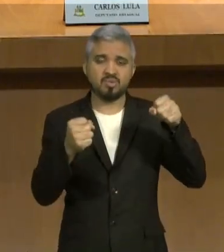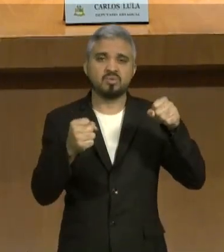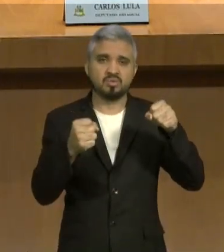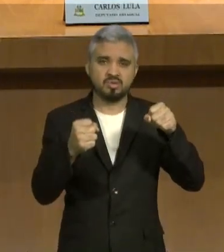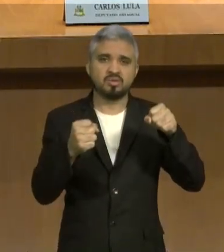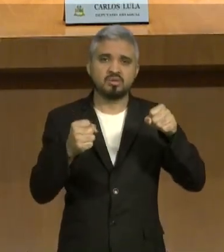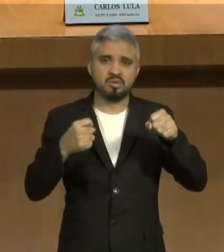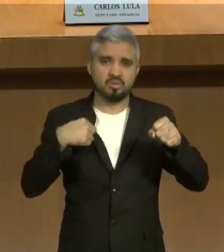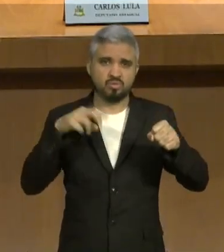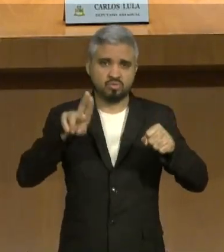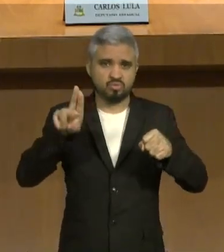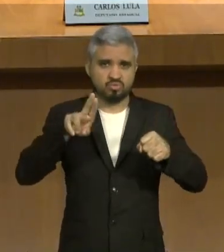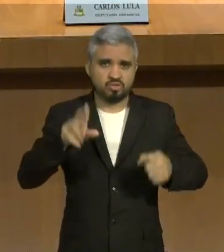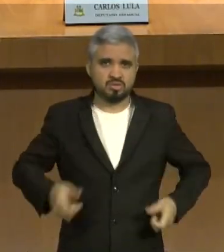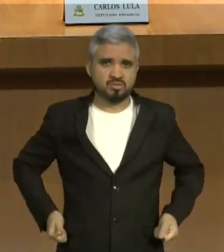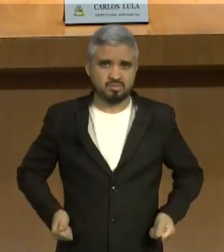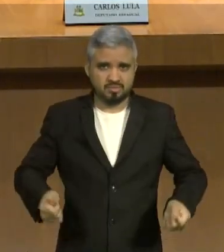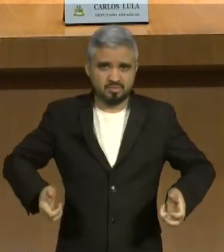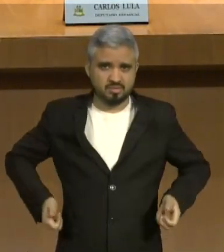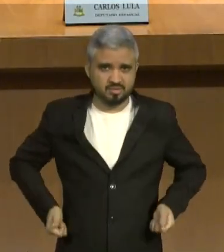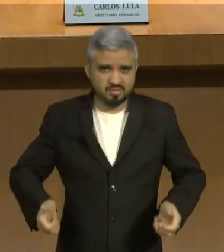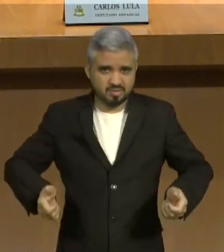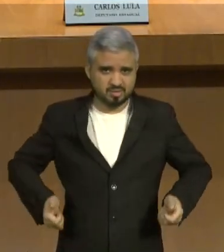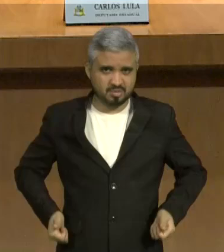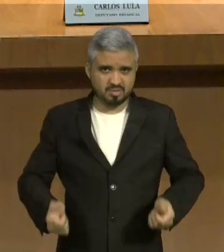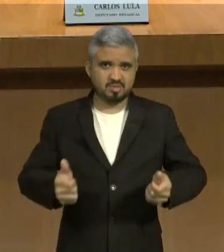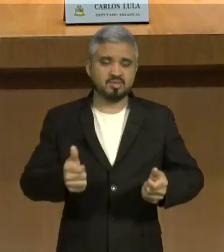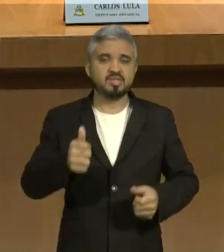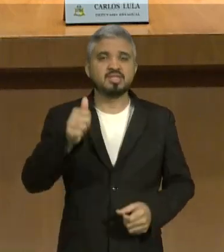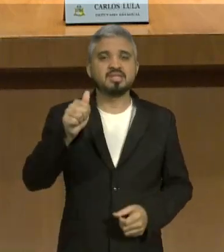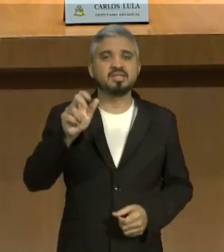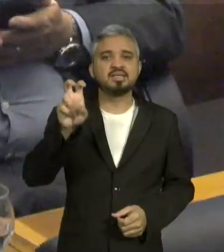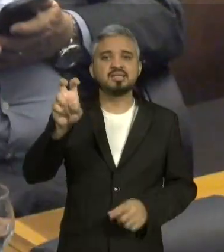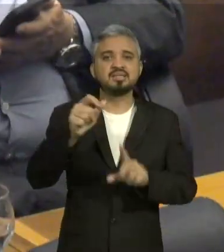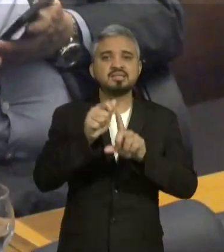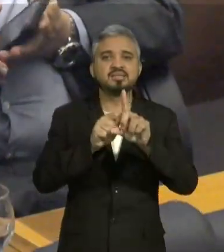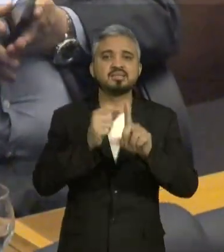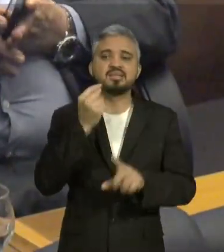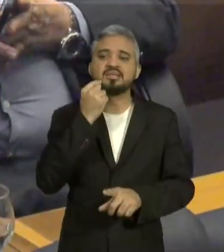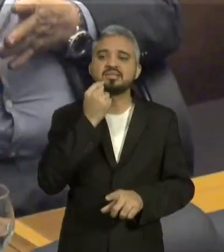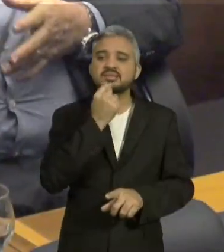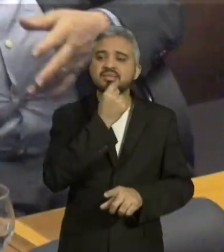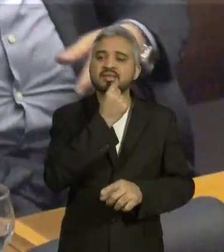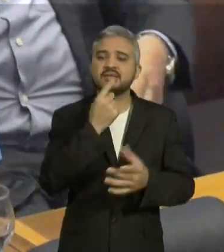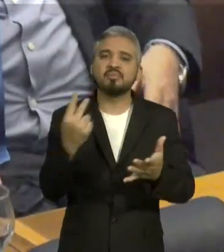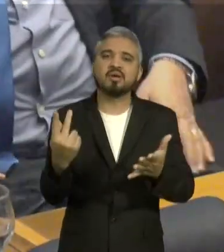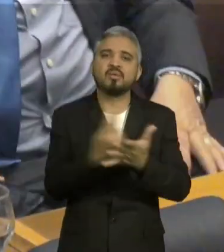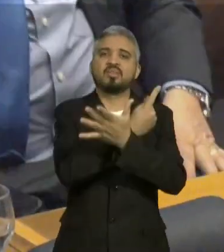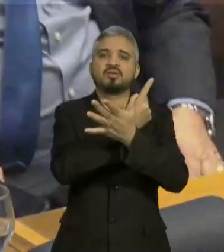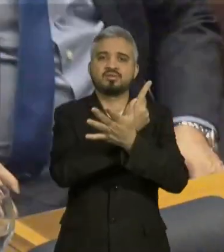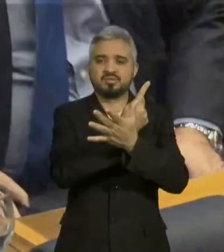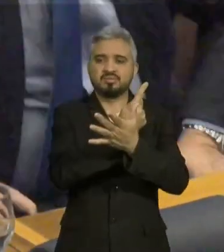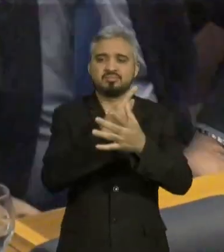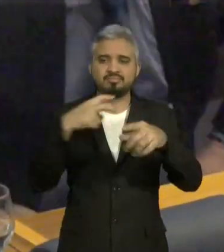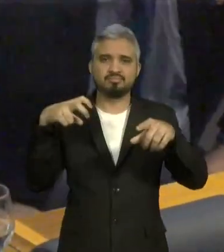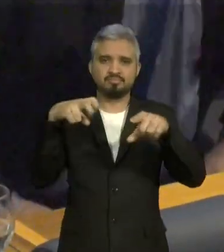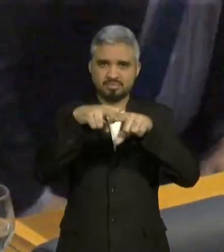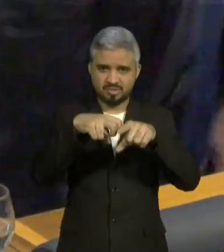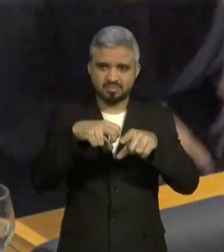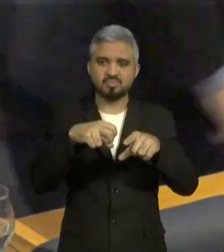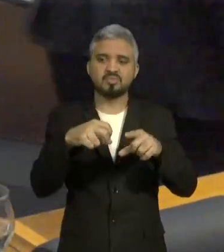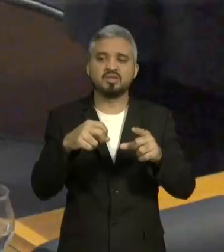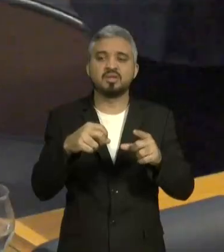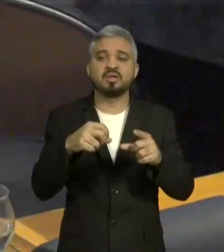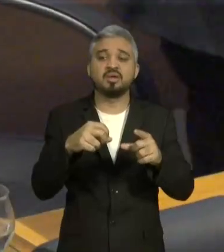no dia 15 de setembro, hoje está fazendo praticamente 30 dias, e estamos aqui de volta aos trabalhos,